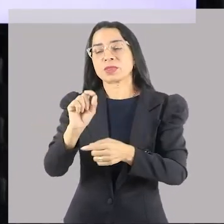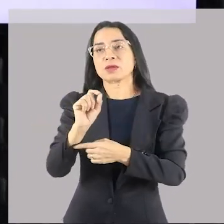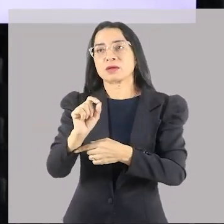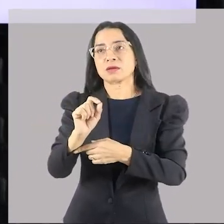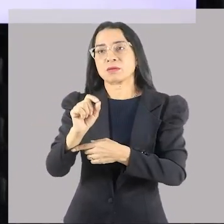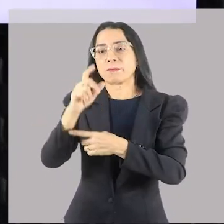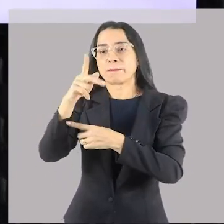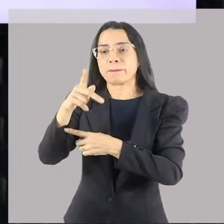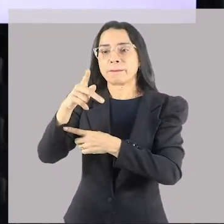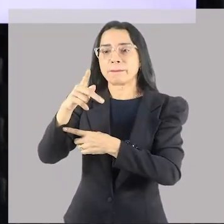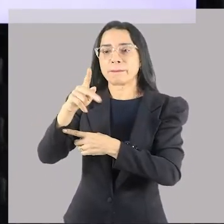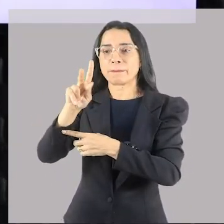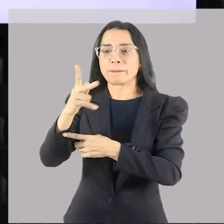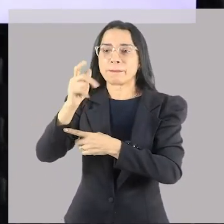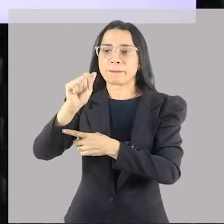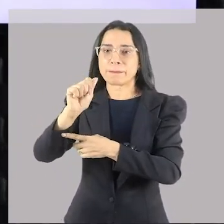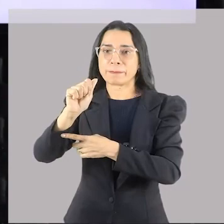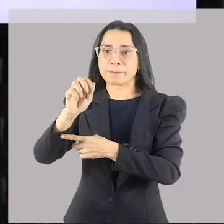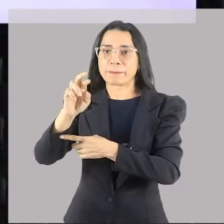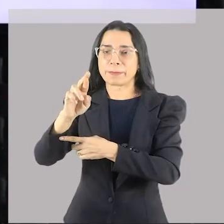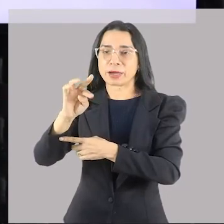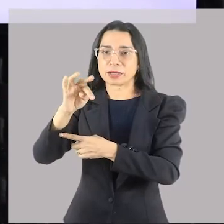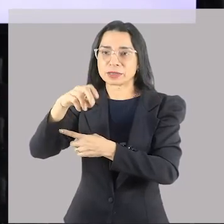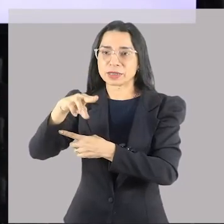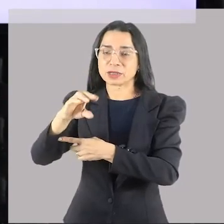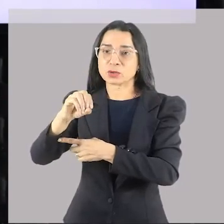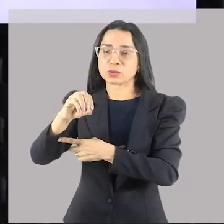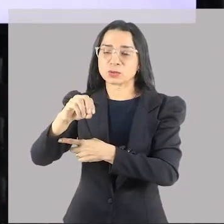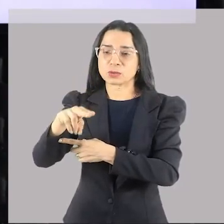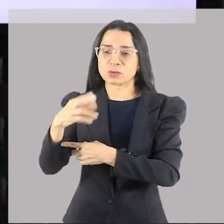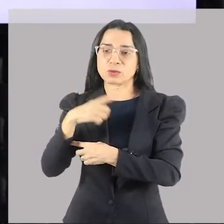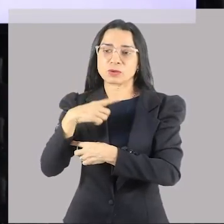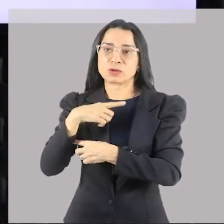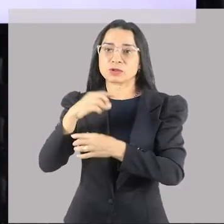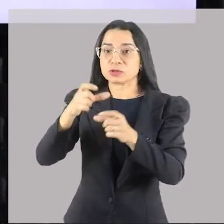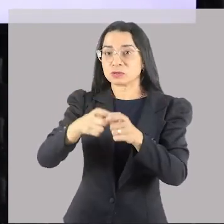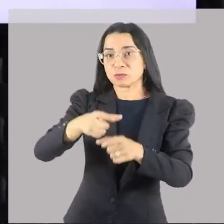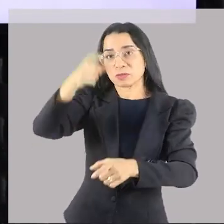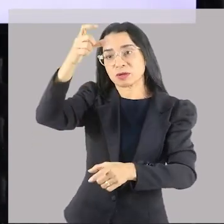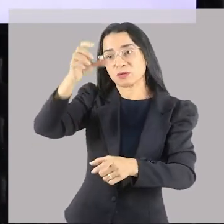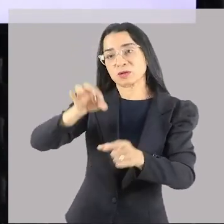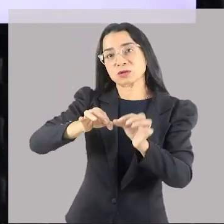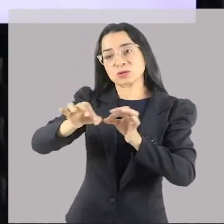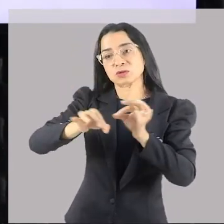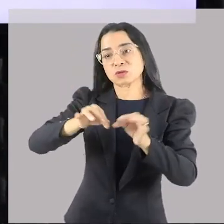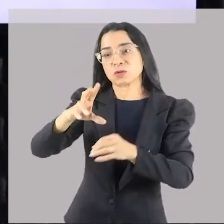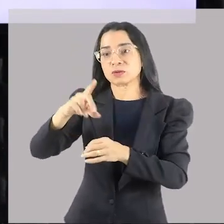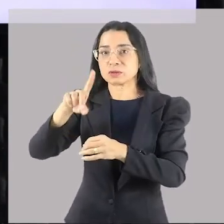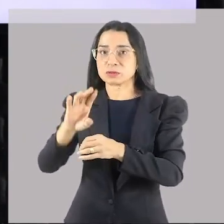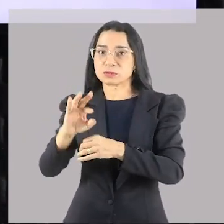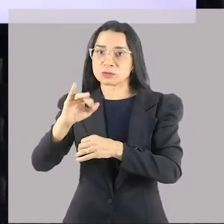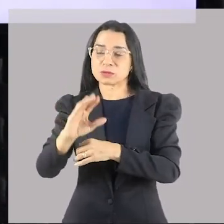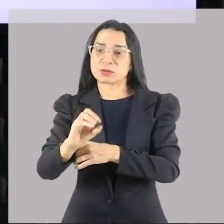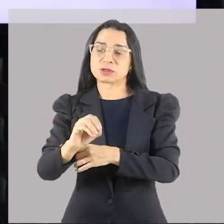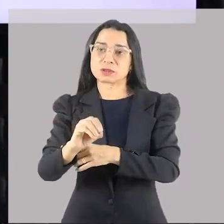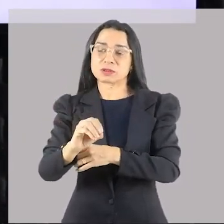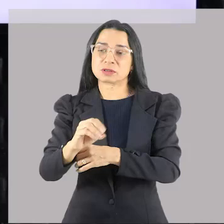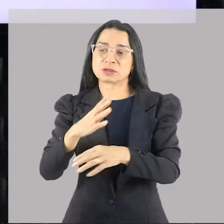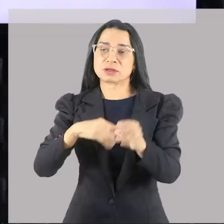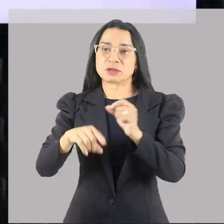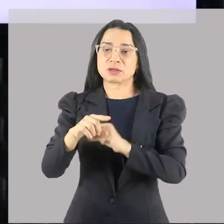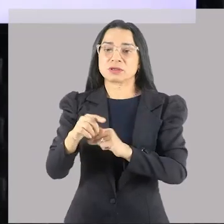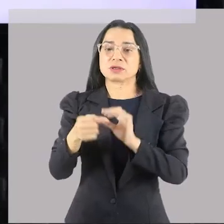o Pártano, que era oferecido a Zeus. E ele tinha uma coluna de ordem dórica, que era a menção dos espartanos, que